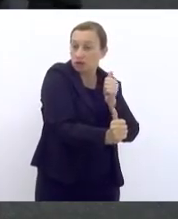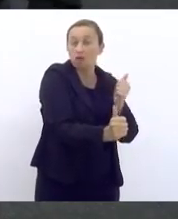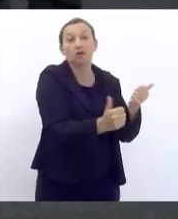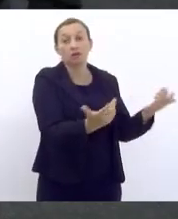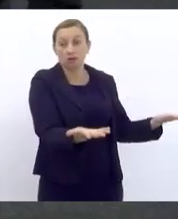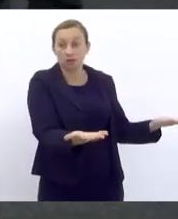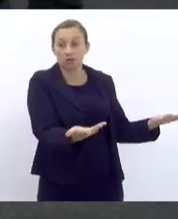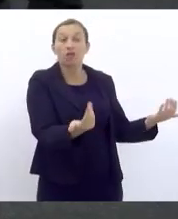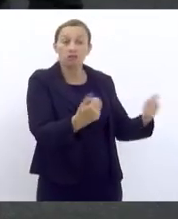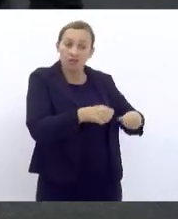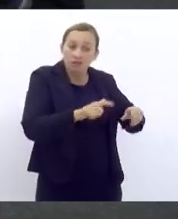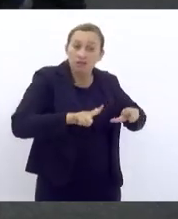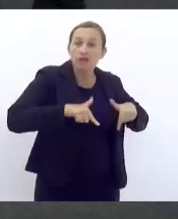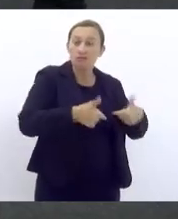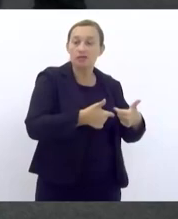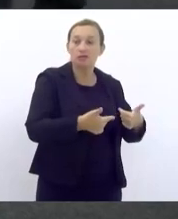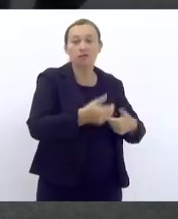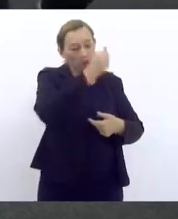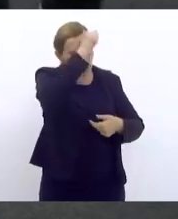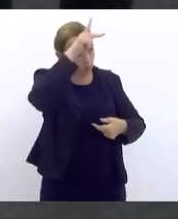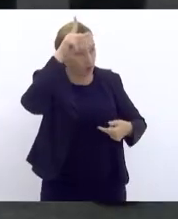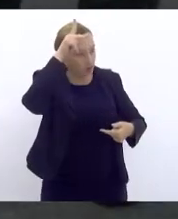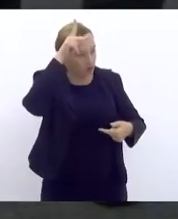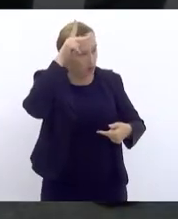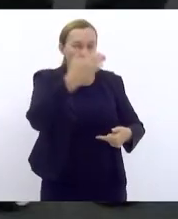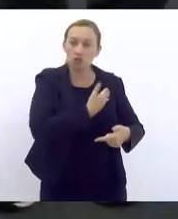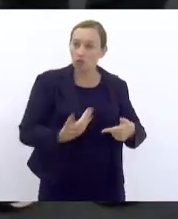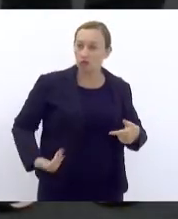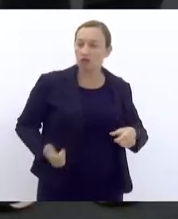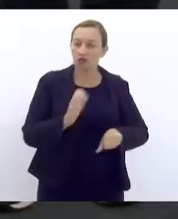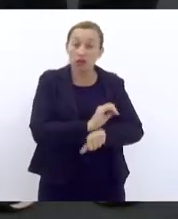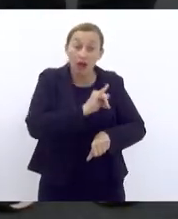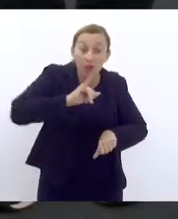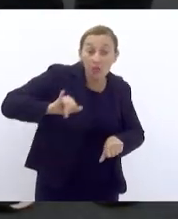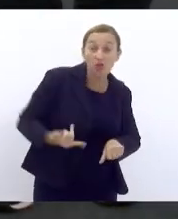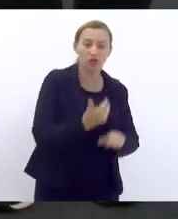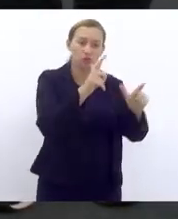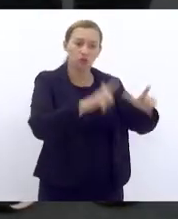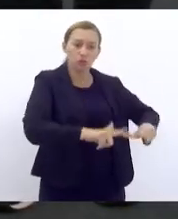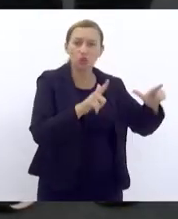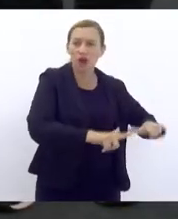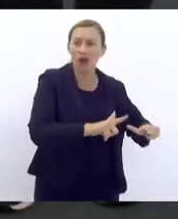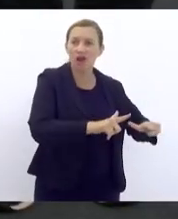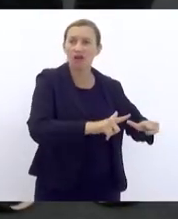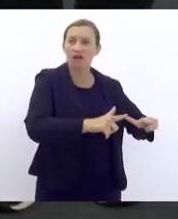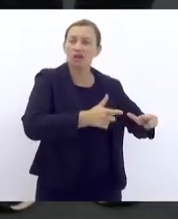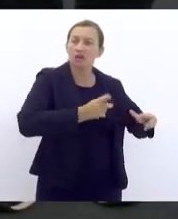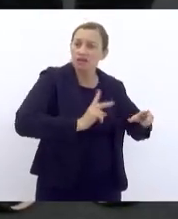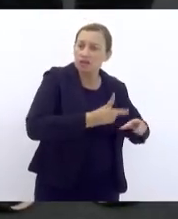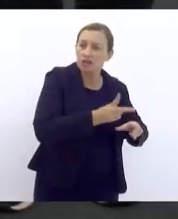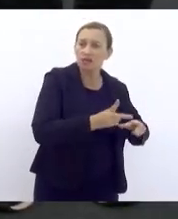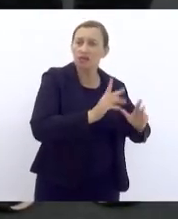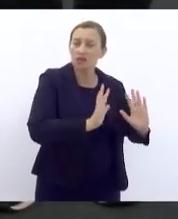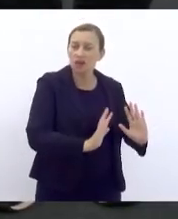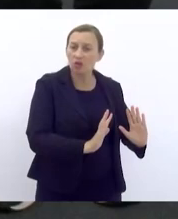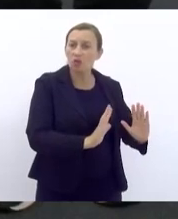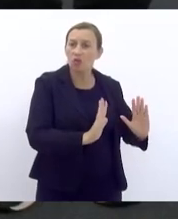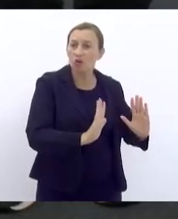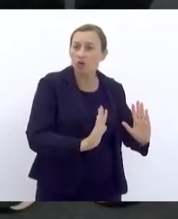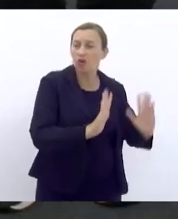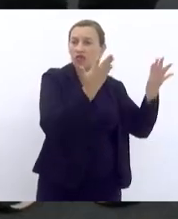o prefeito e as autoridades do nosso Estado aproveitem para fazer sempre alguma programação de esporte